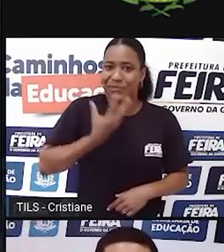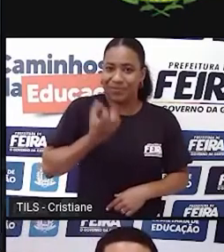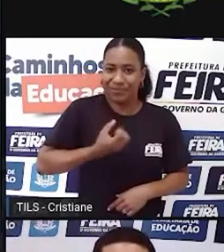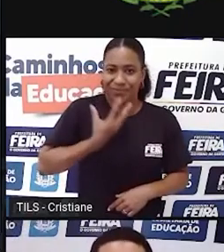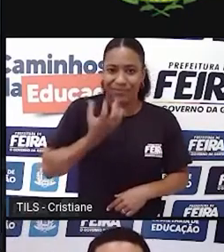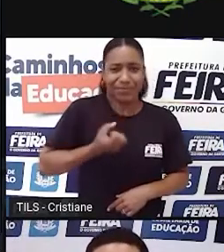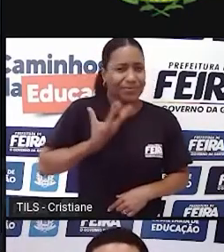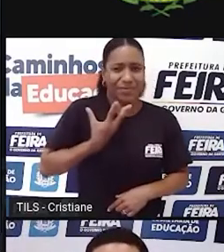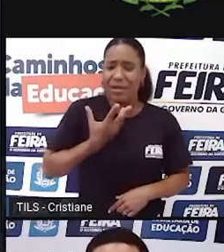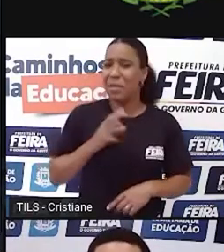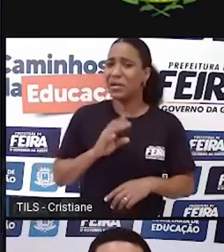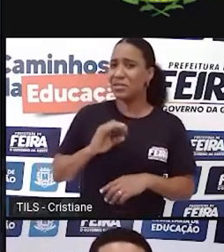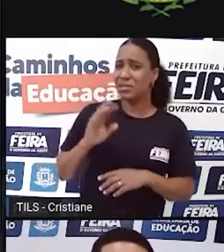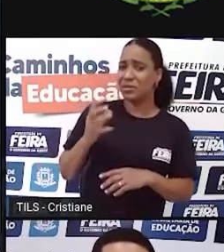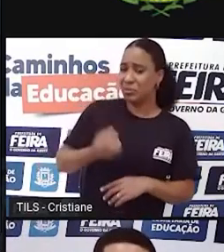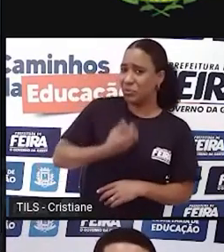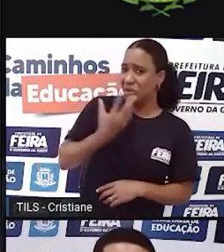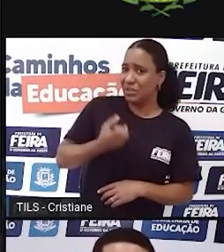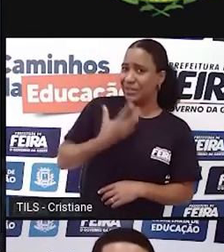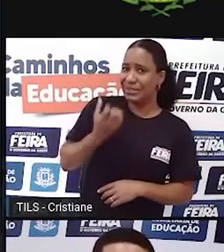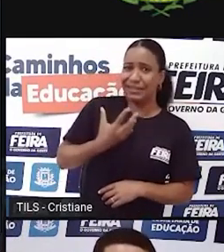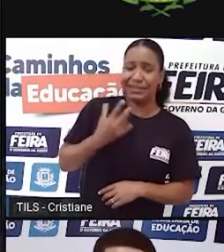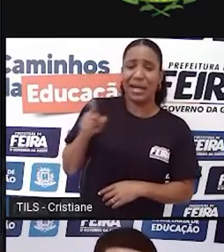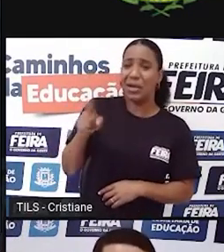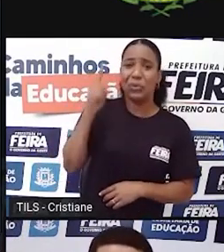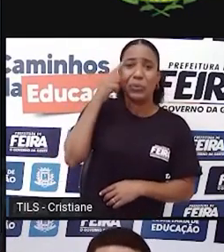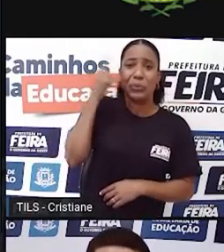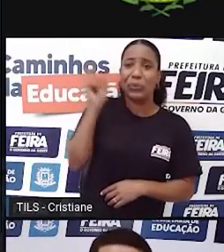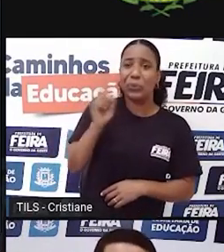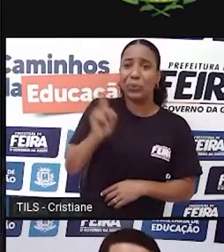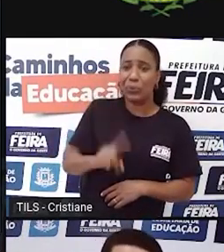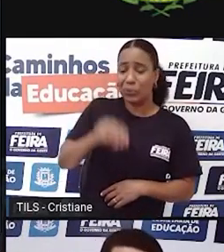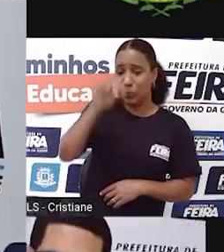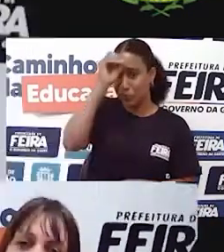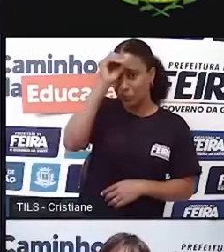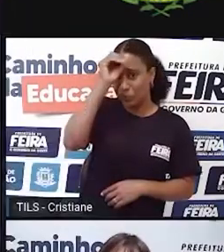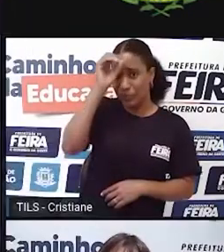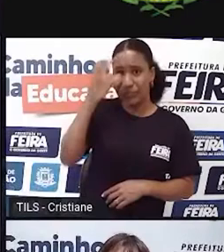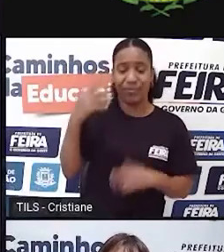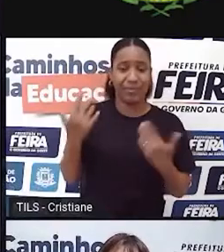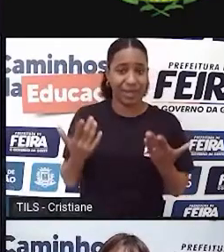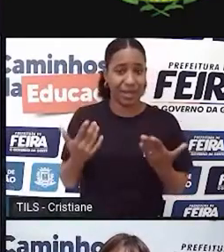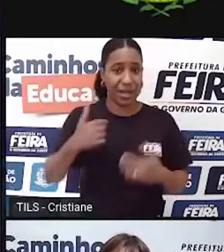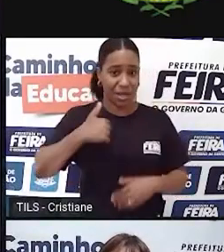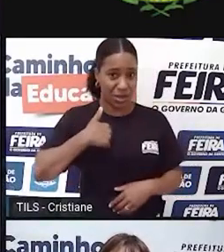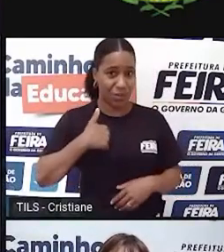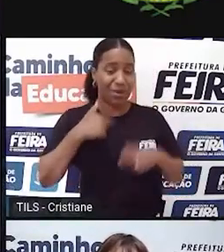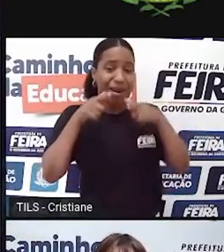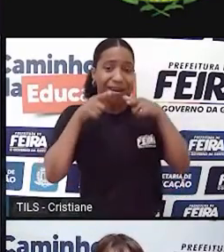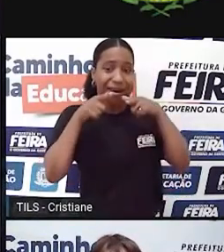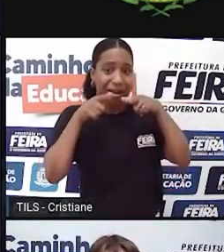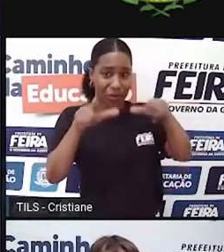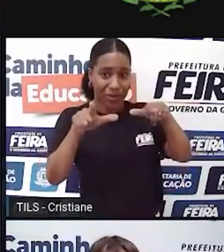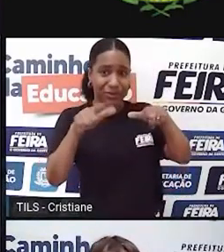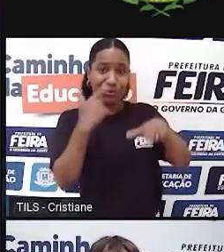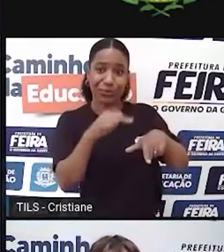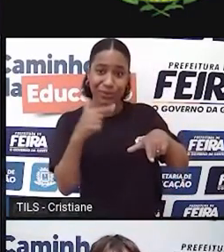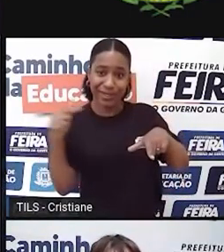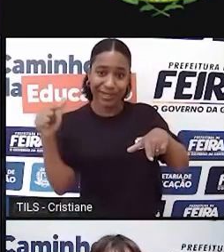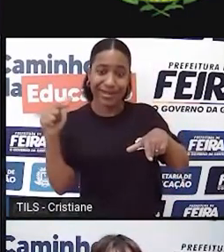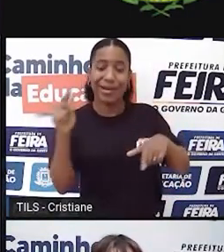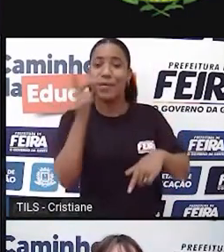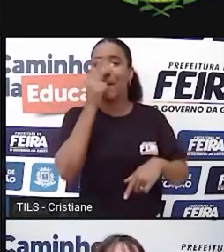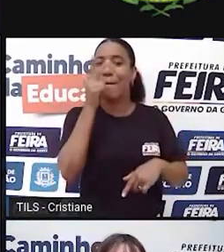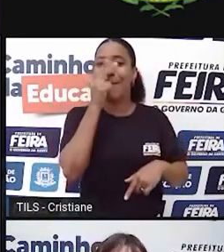distante, né? Isso. Eu tenho a impressão, não sou da área, das linguagens, mas eu tenho a impressão de que, às vezes, a poesia é